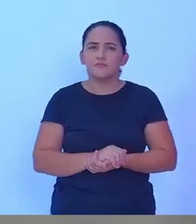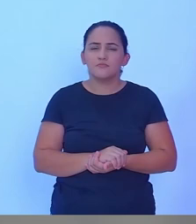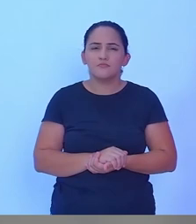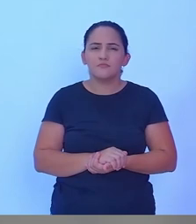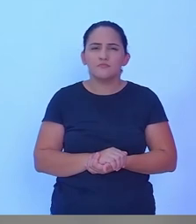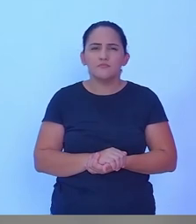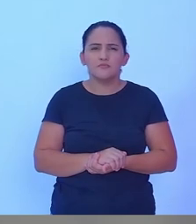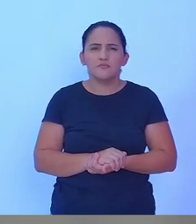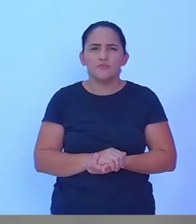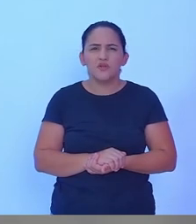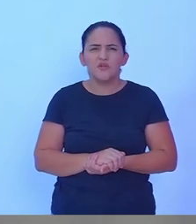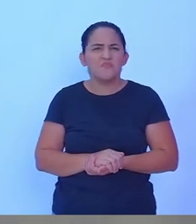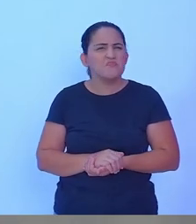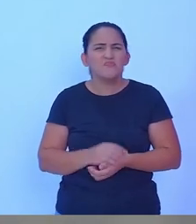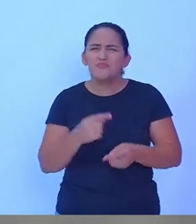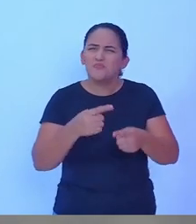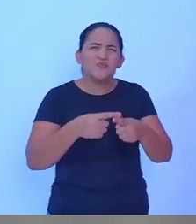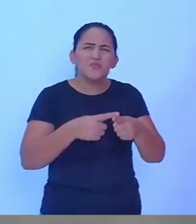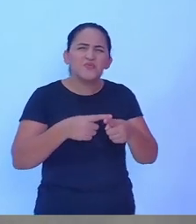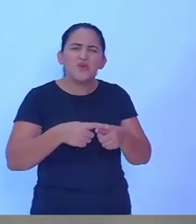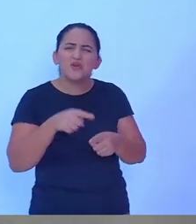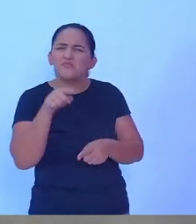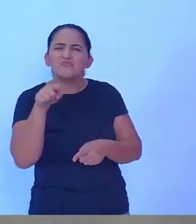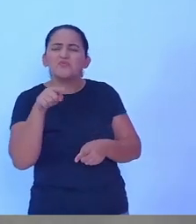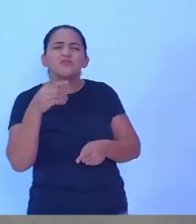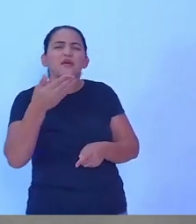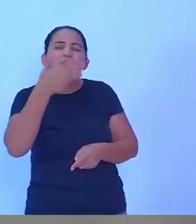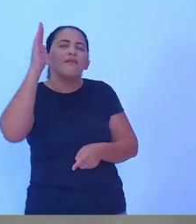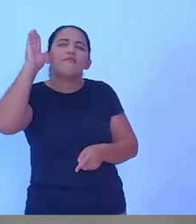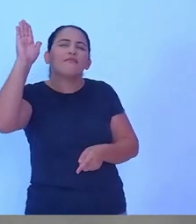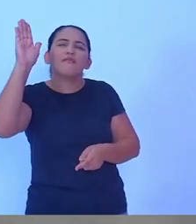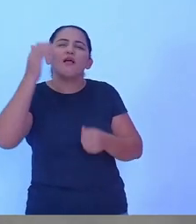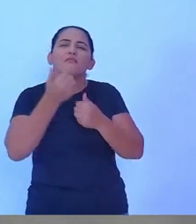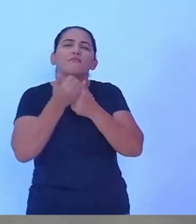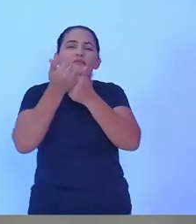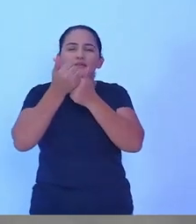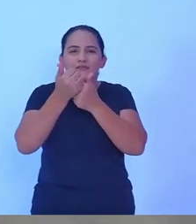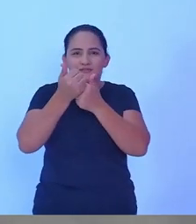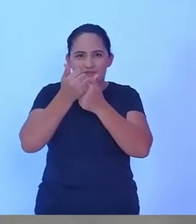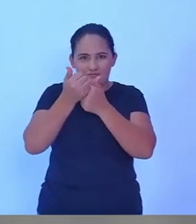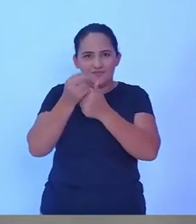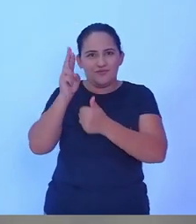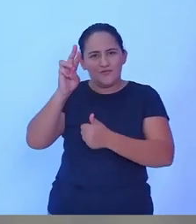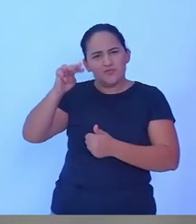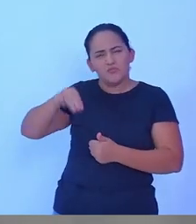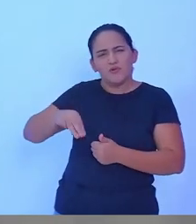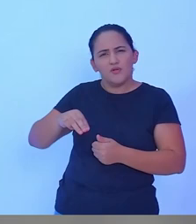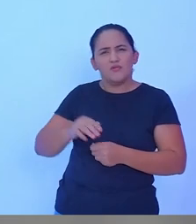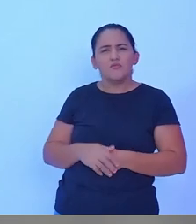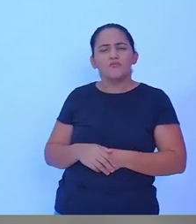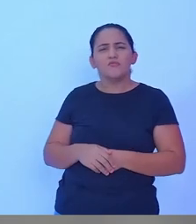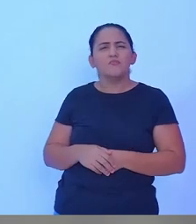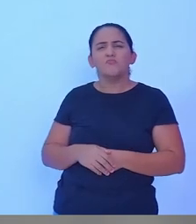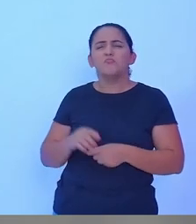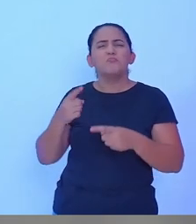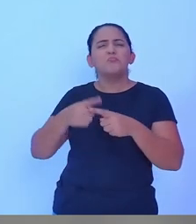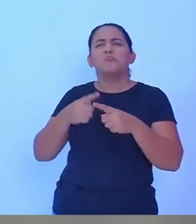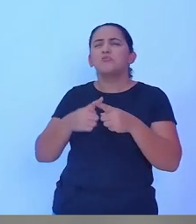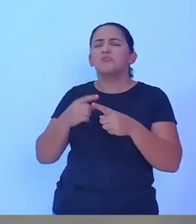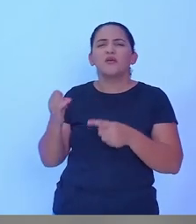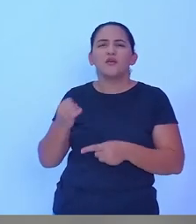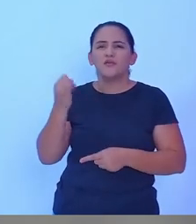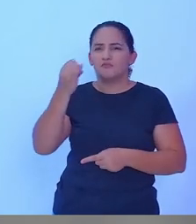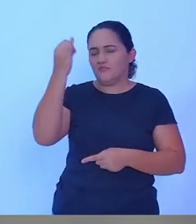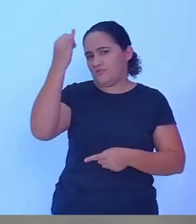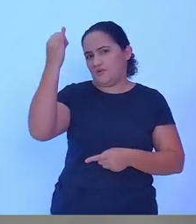por que você quer ser candidato a vice-prefeito de Rúlio de Moura? O que representa, o que é o cargo de